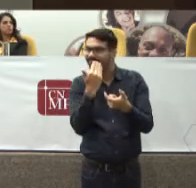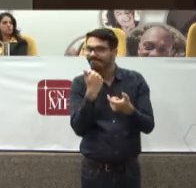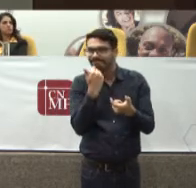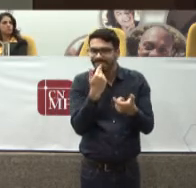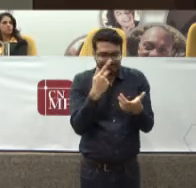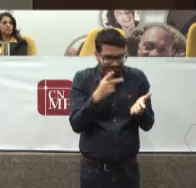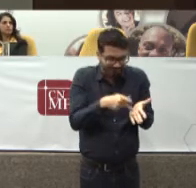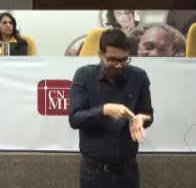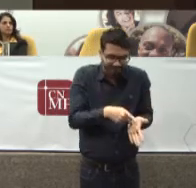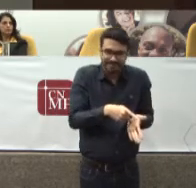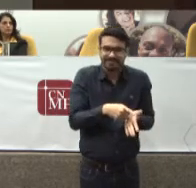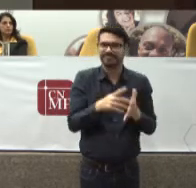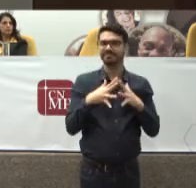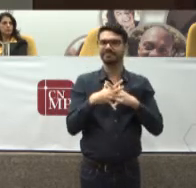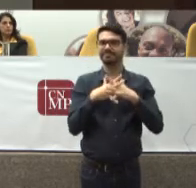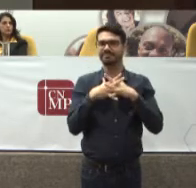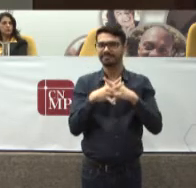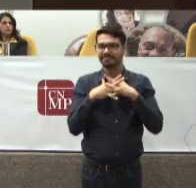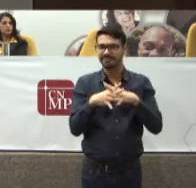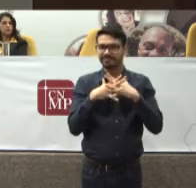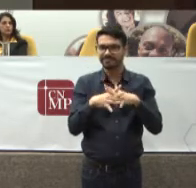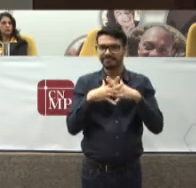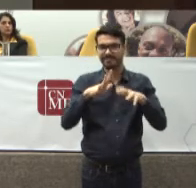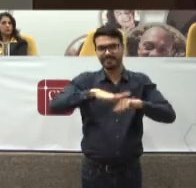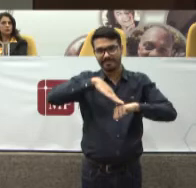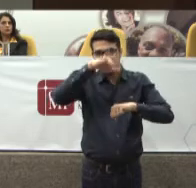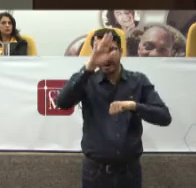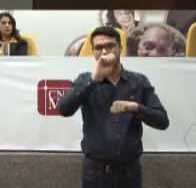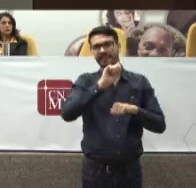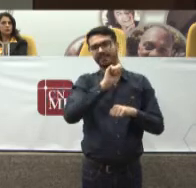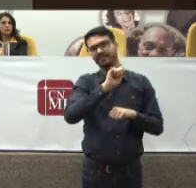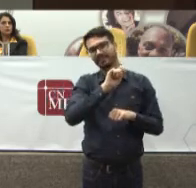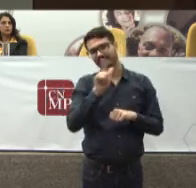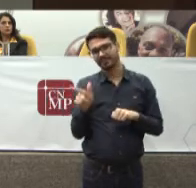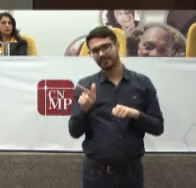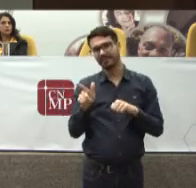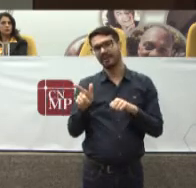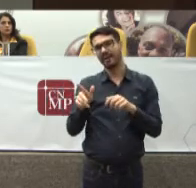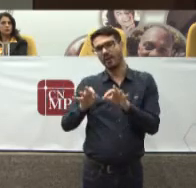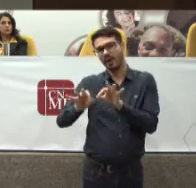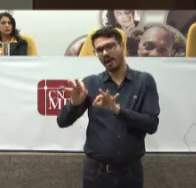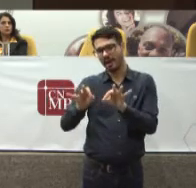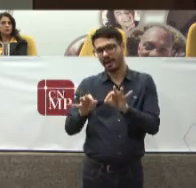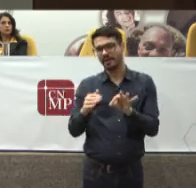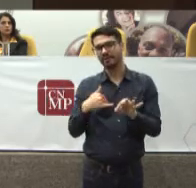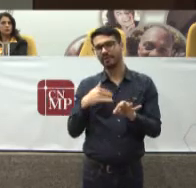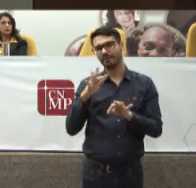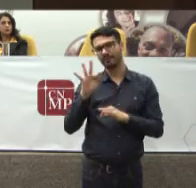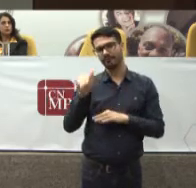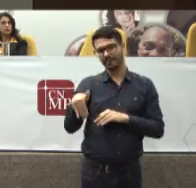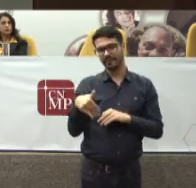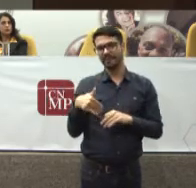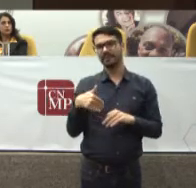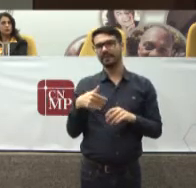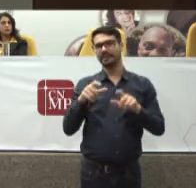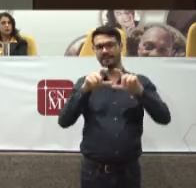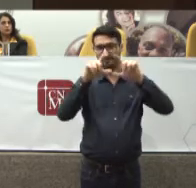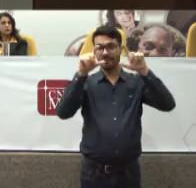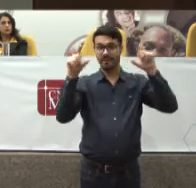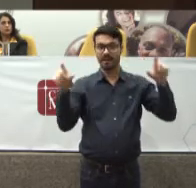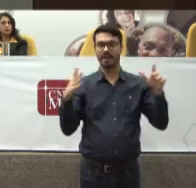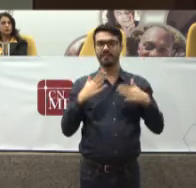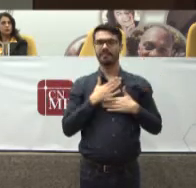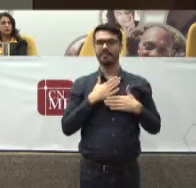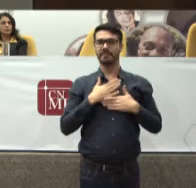Tem mais desorganizado Do que organizado O sistema público De saúde Eu gostaria De encerrar Com uma frase Que para mim É